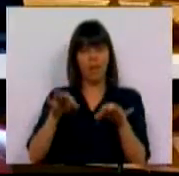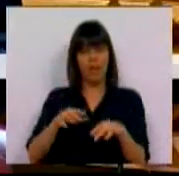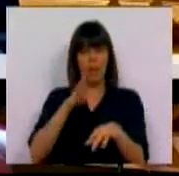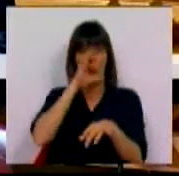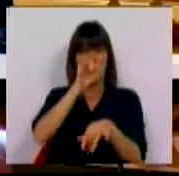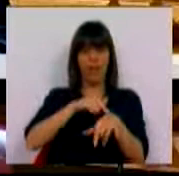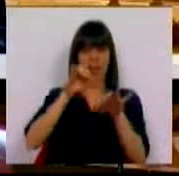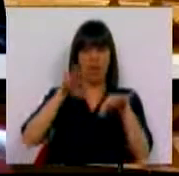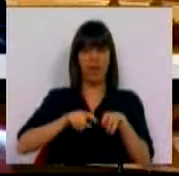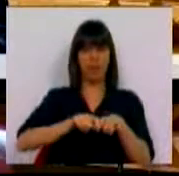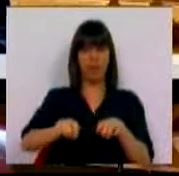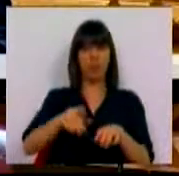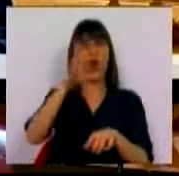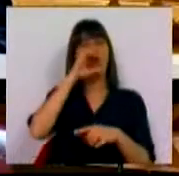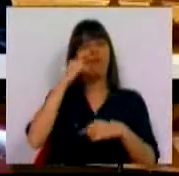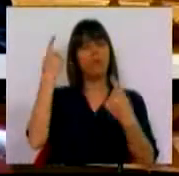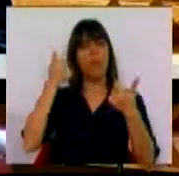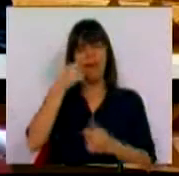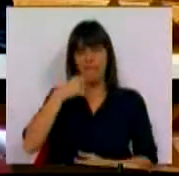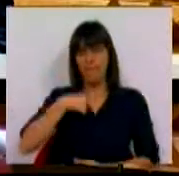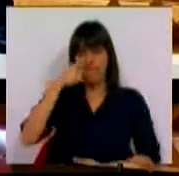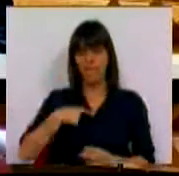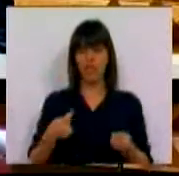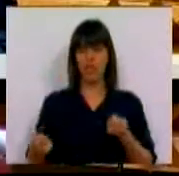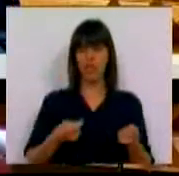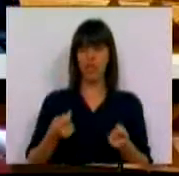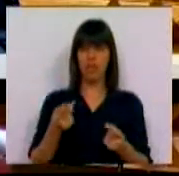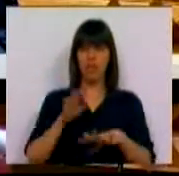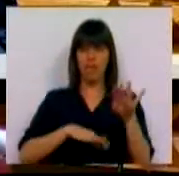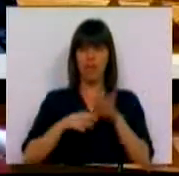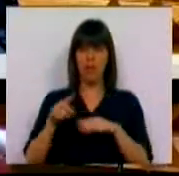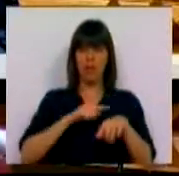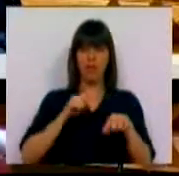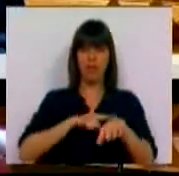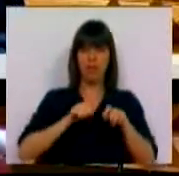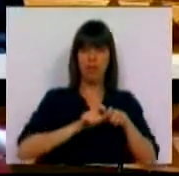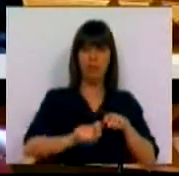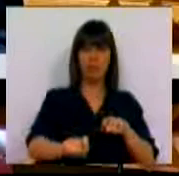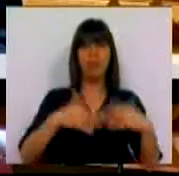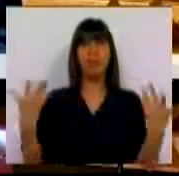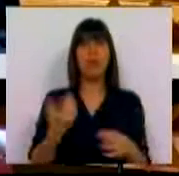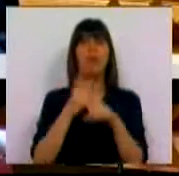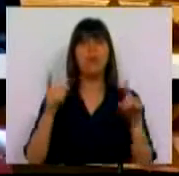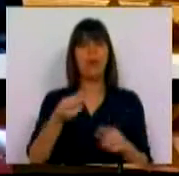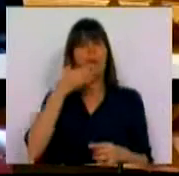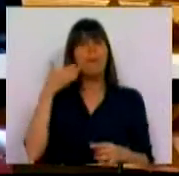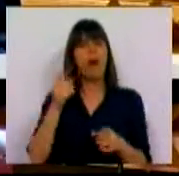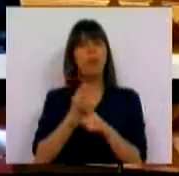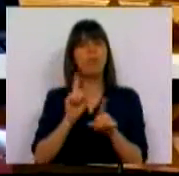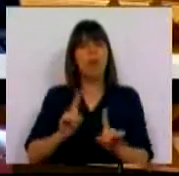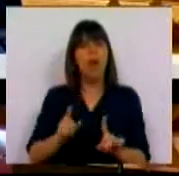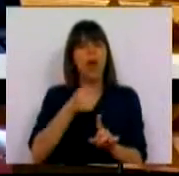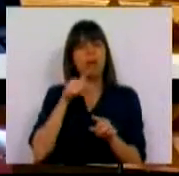legislatura, o Governo denuncia bem os erros de gestão em que incorreu ao longo destes anos. Por que mais cedo? Por que não